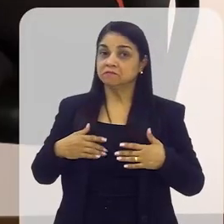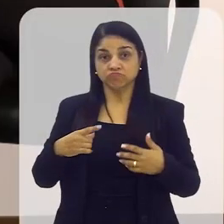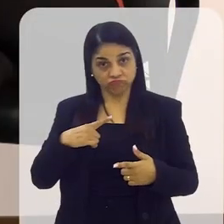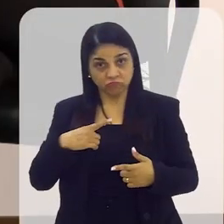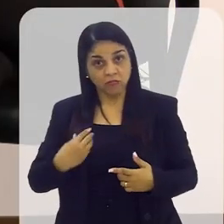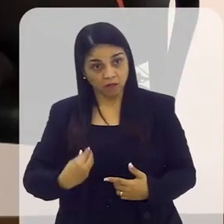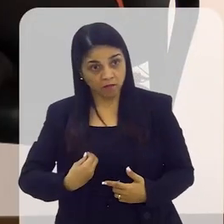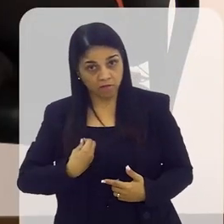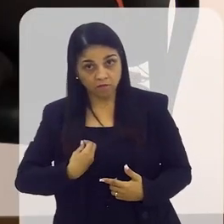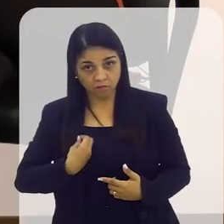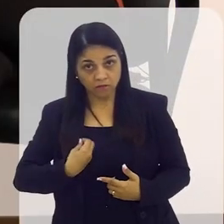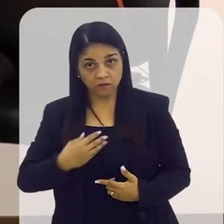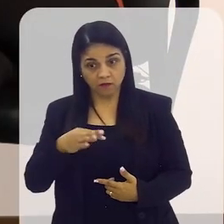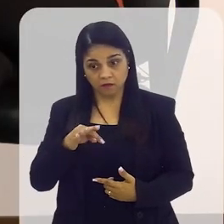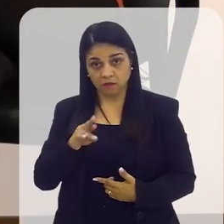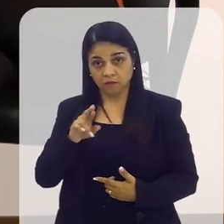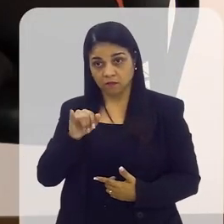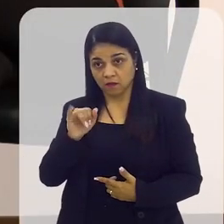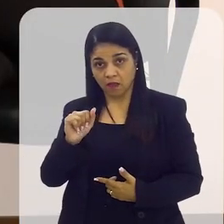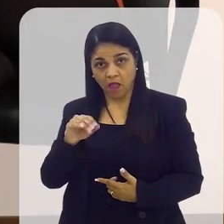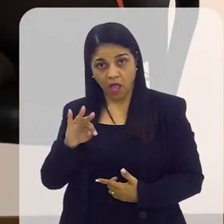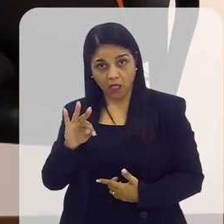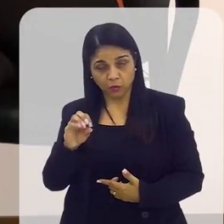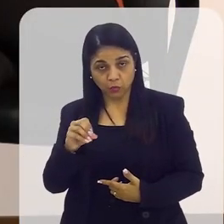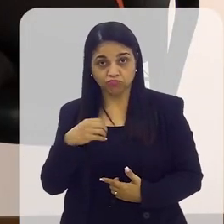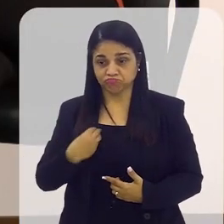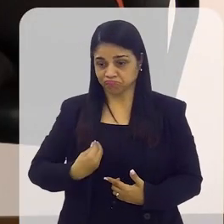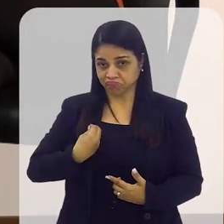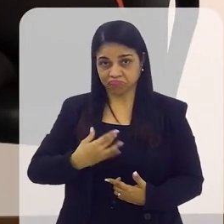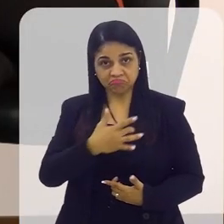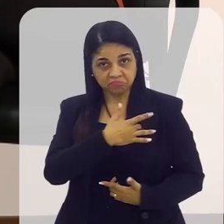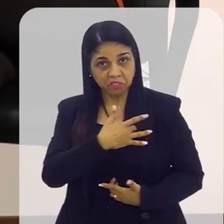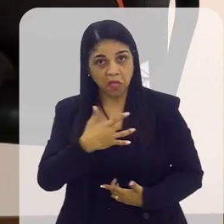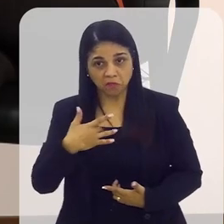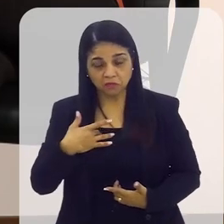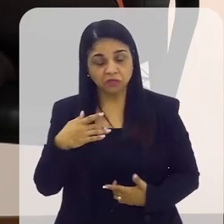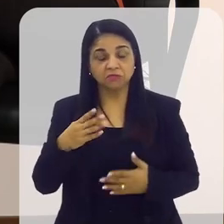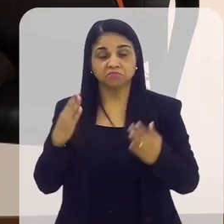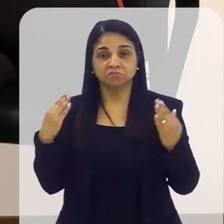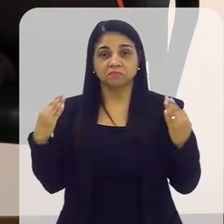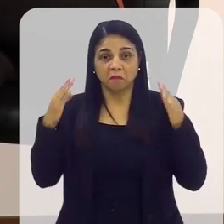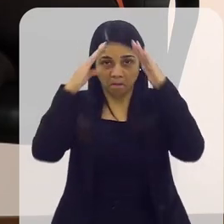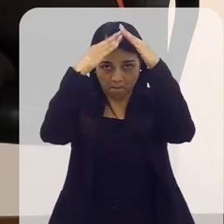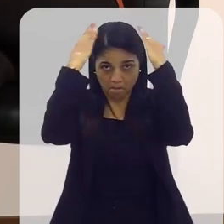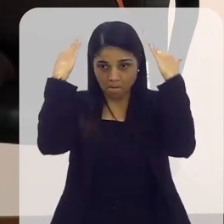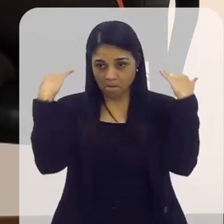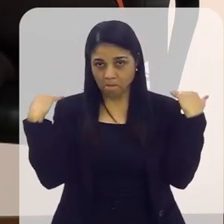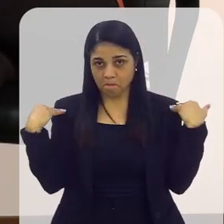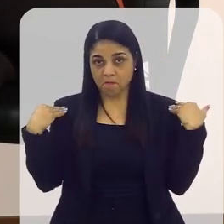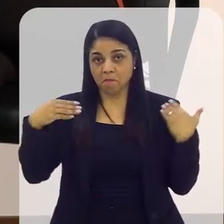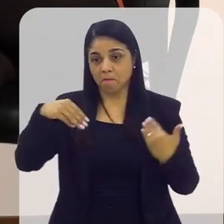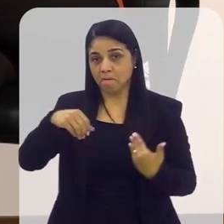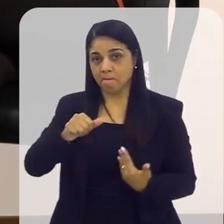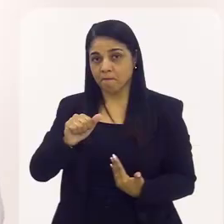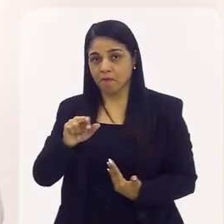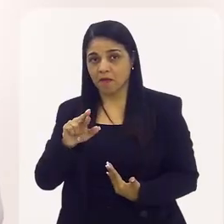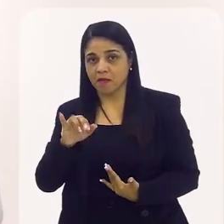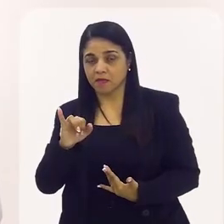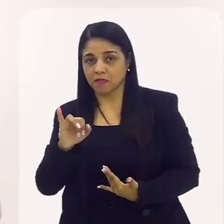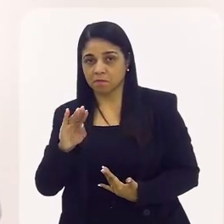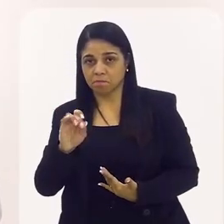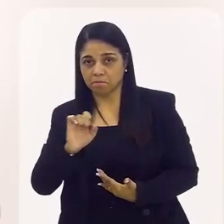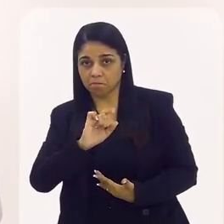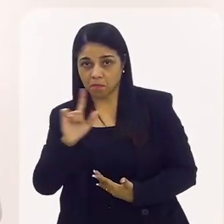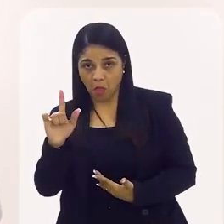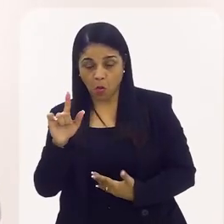triatlon é tudo de bom, né? Saúde. E a Madre Maribel, ela cuida, dentre outras coisas,